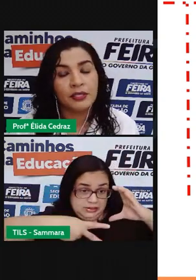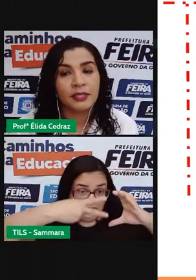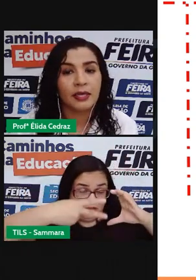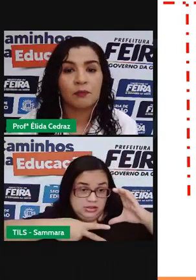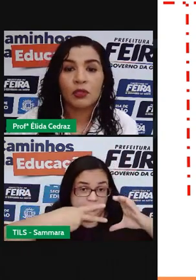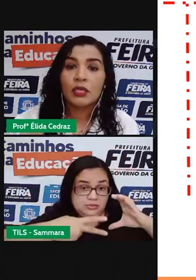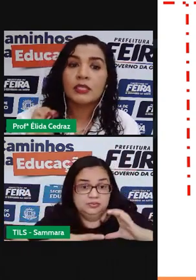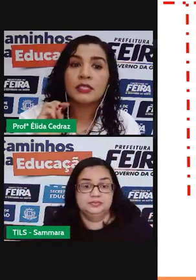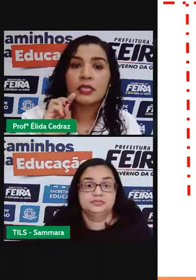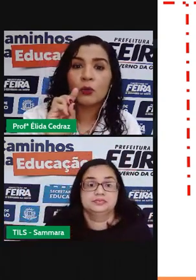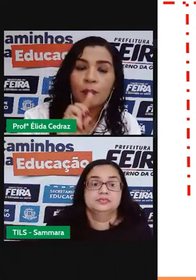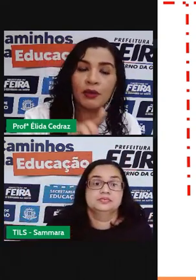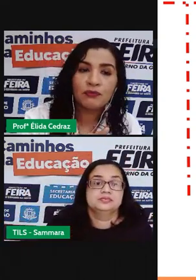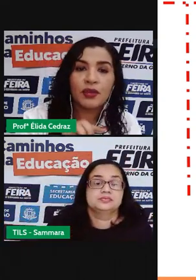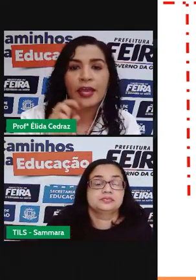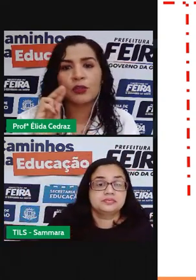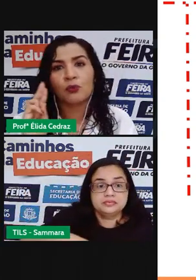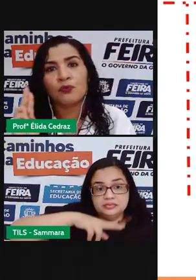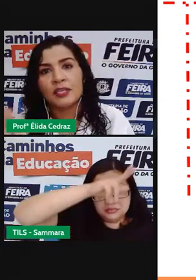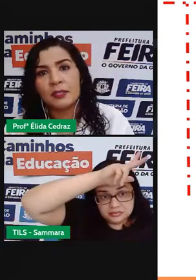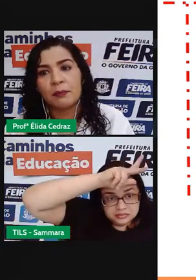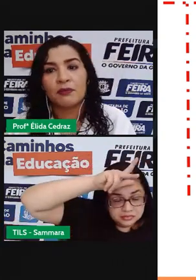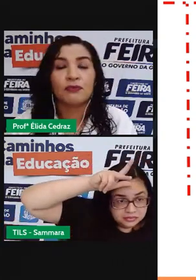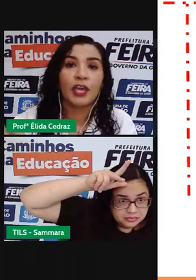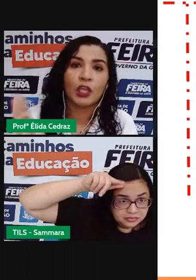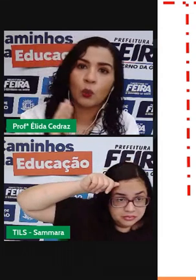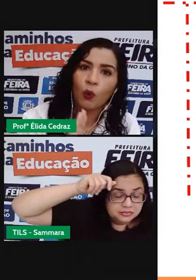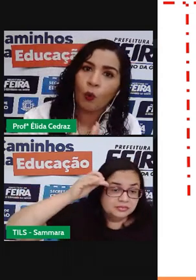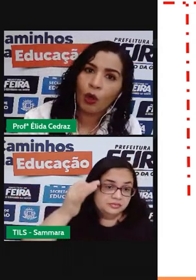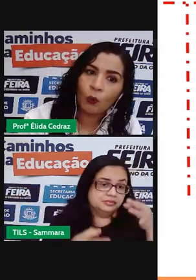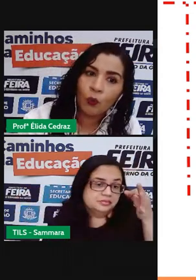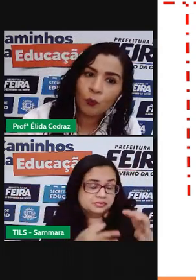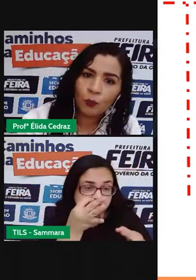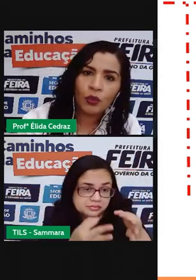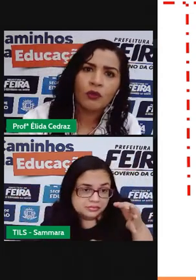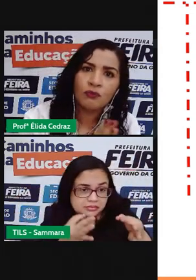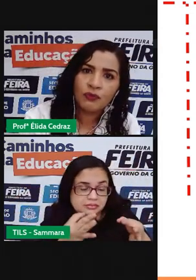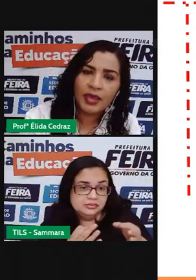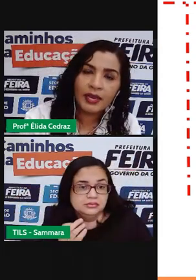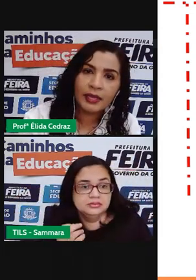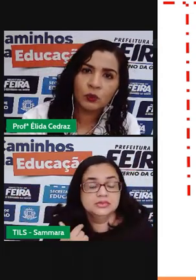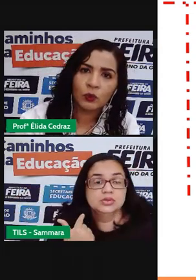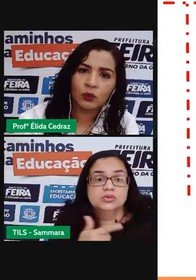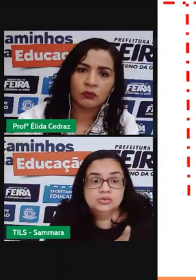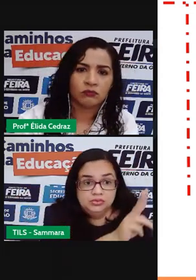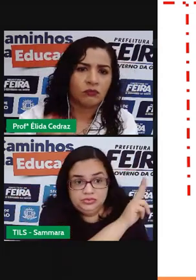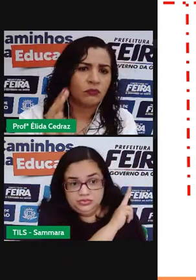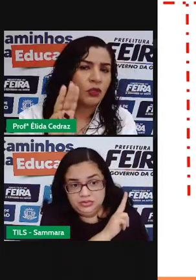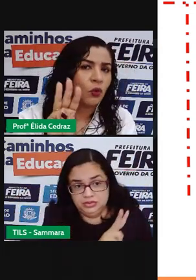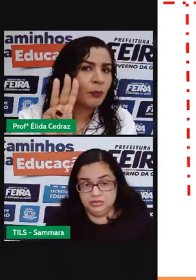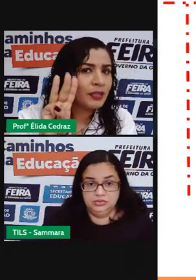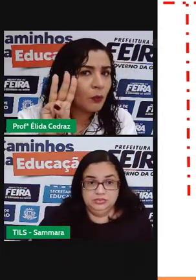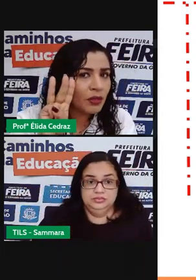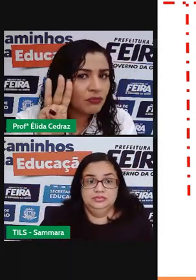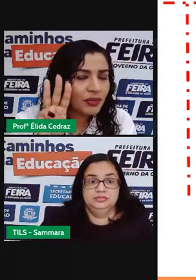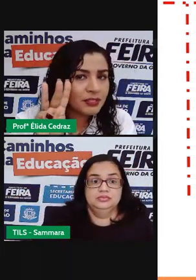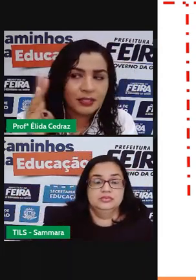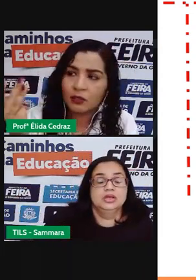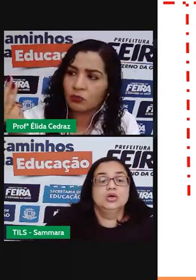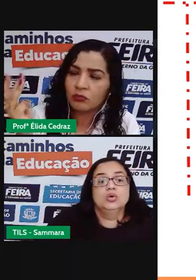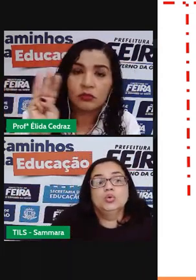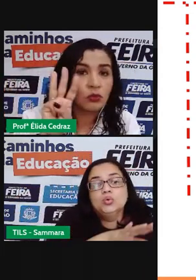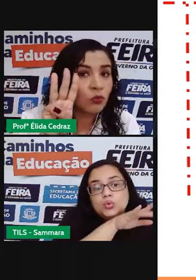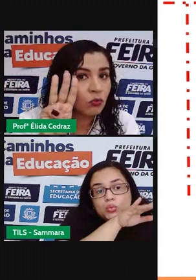Pois é. Pois Se o prefeito, o vice-prefeito ou algum vereador cometer uma